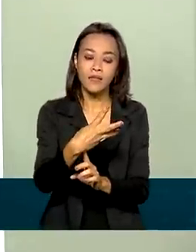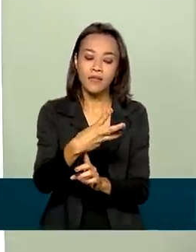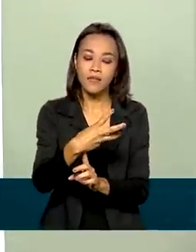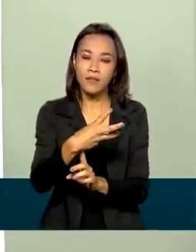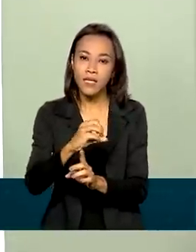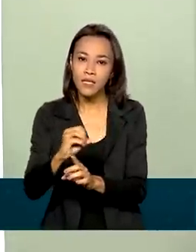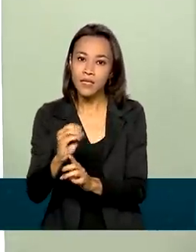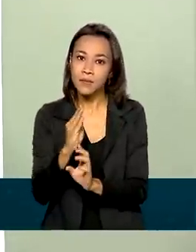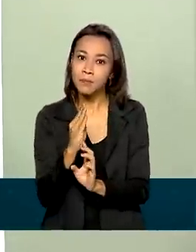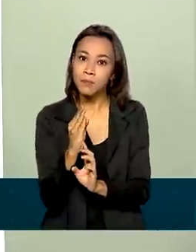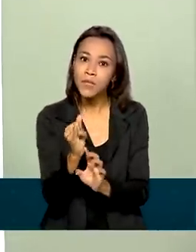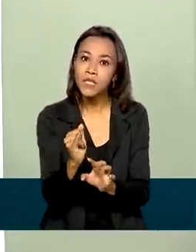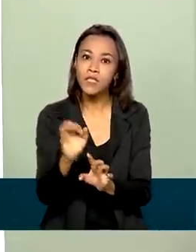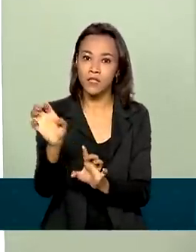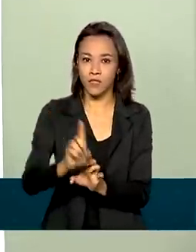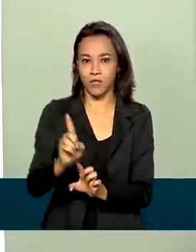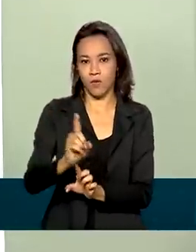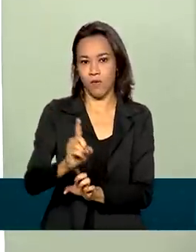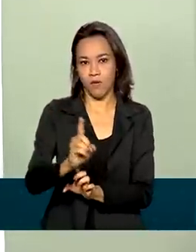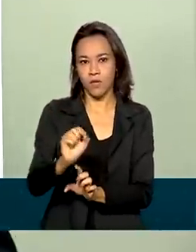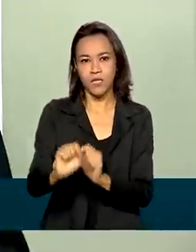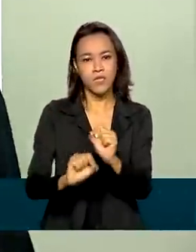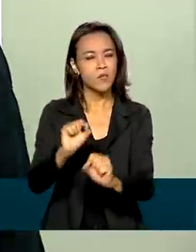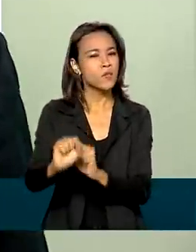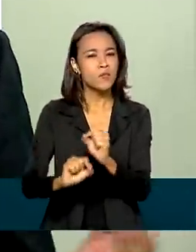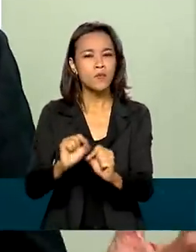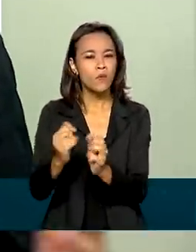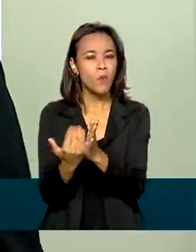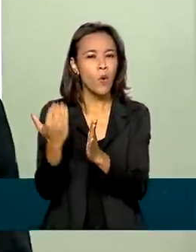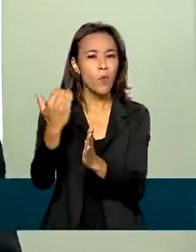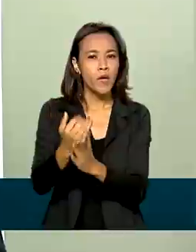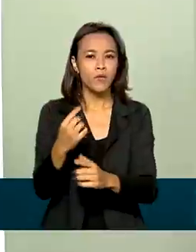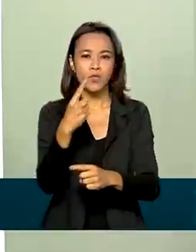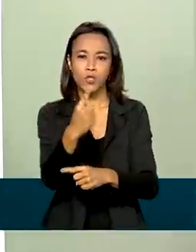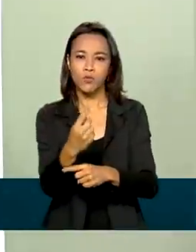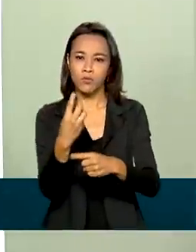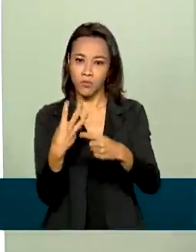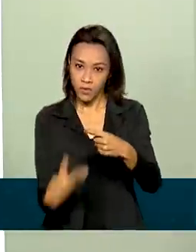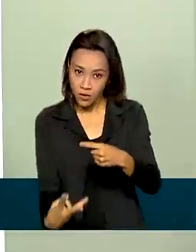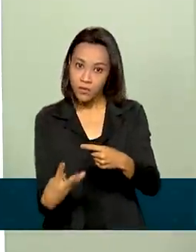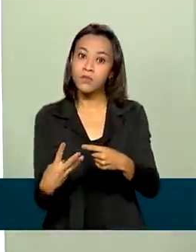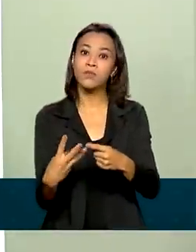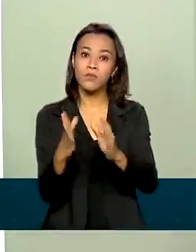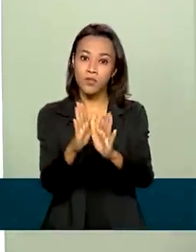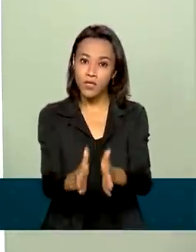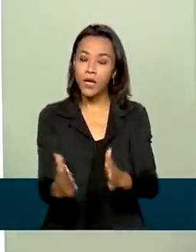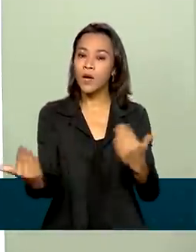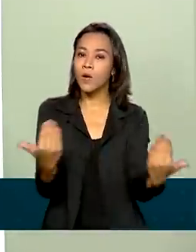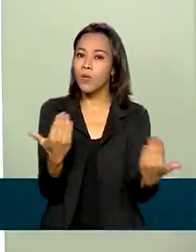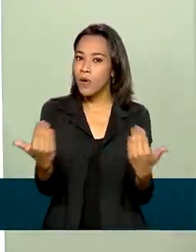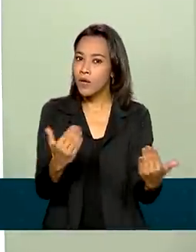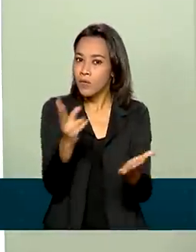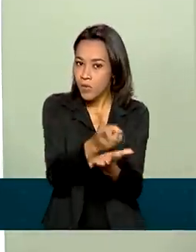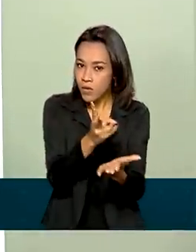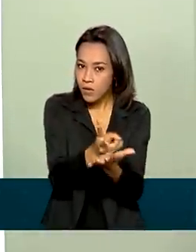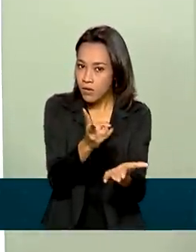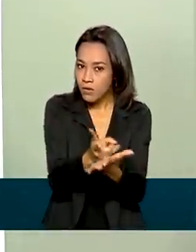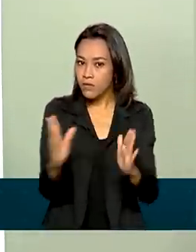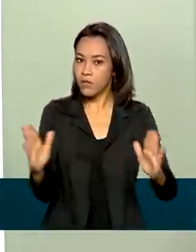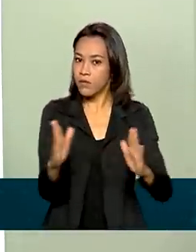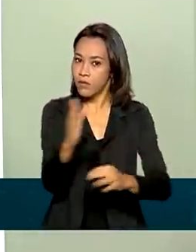bilhões de dólares, um aumento de mais de um terço, 34,9% em relação ao mesmo período de